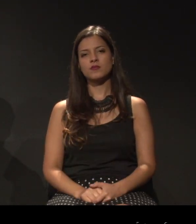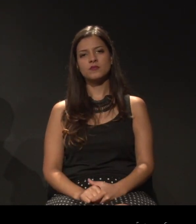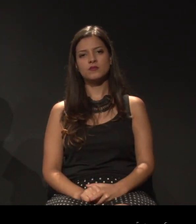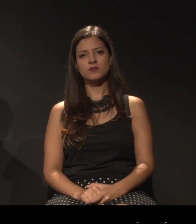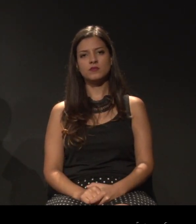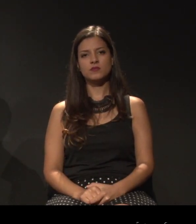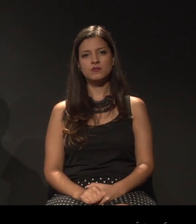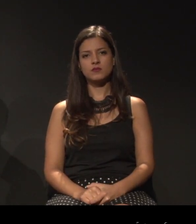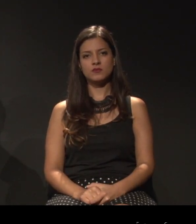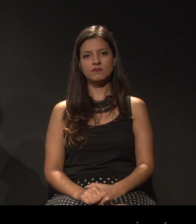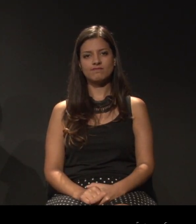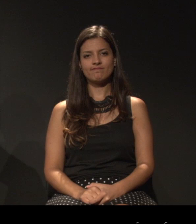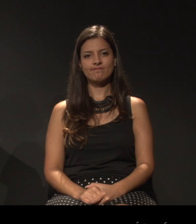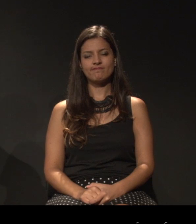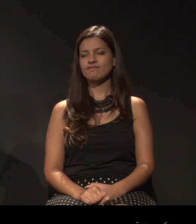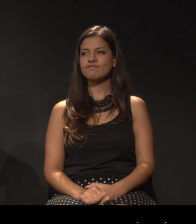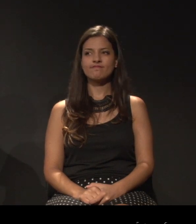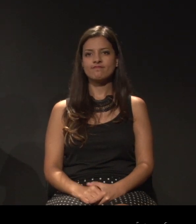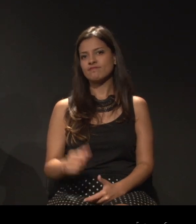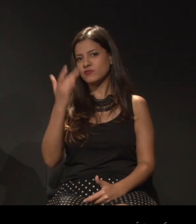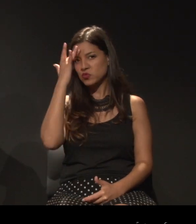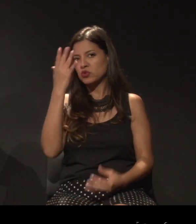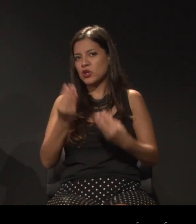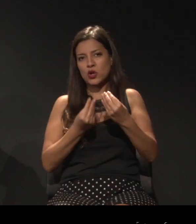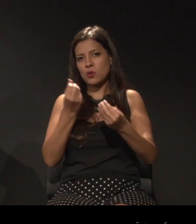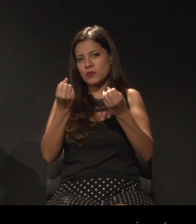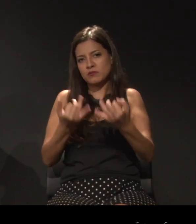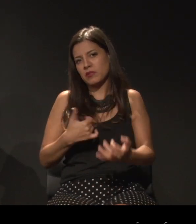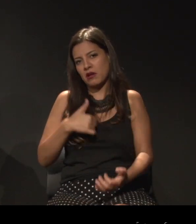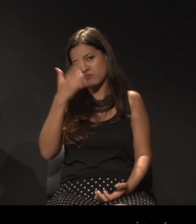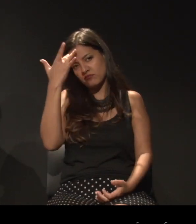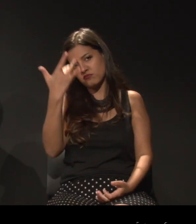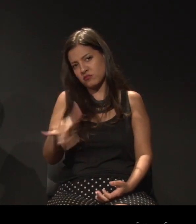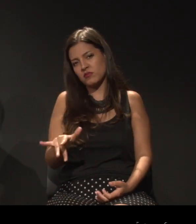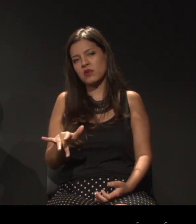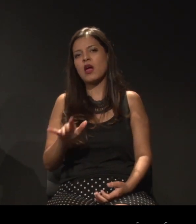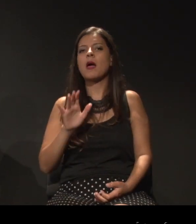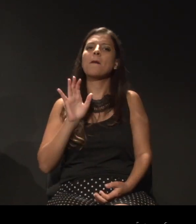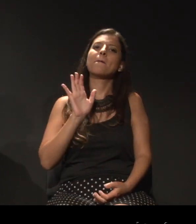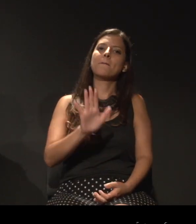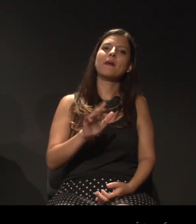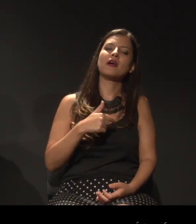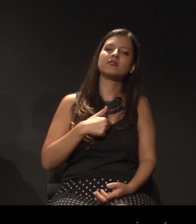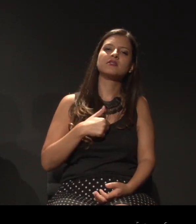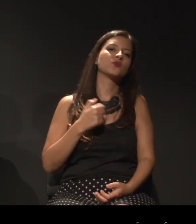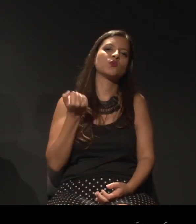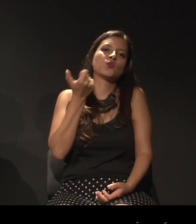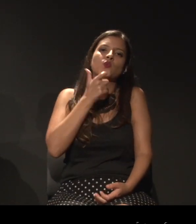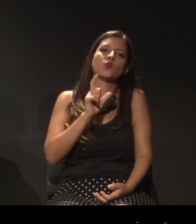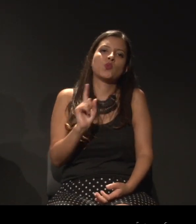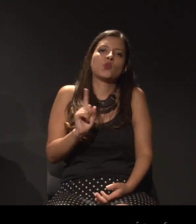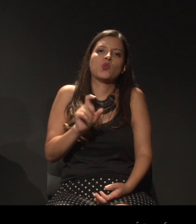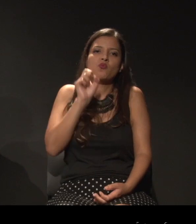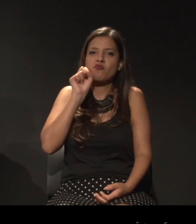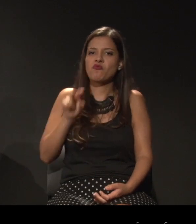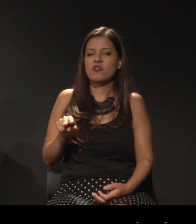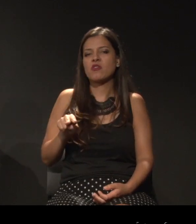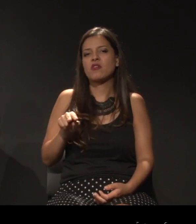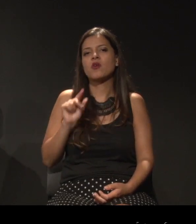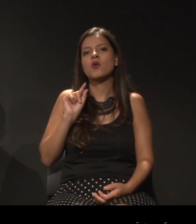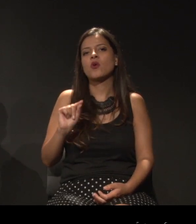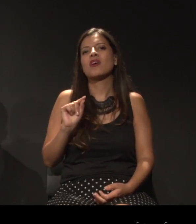Eu não sei explicar, pode ser muito subjetivo, mas eu não consegui ver até hoje nenhum